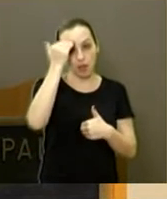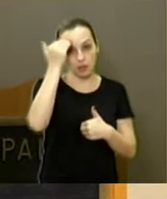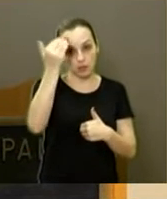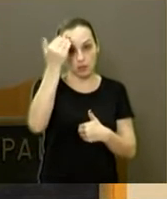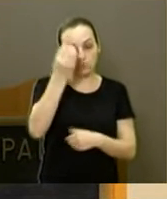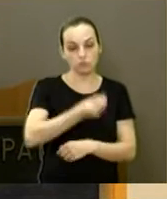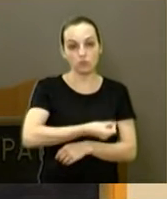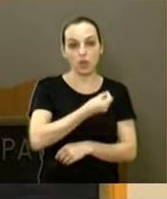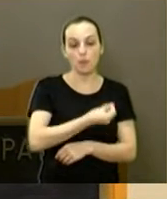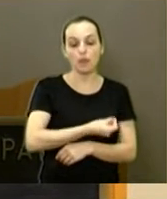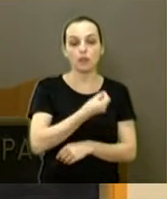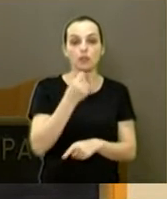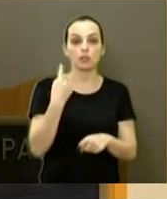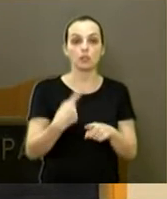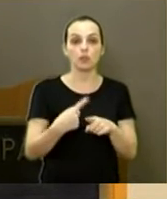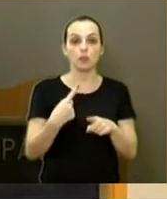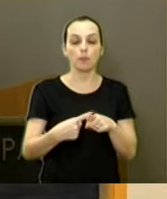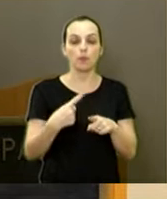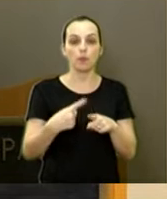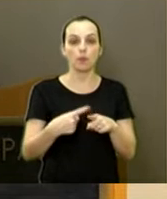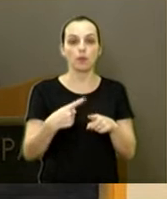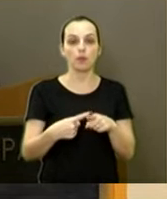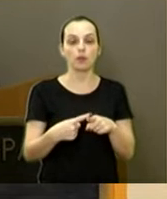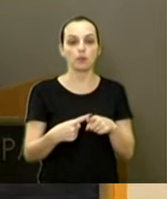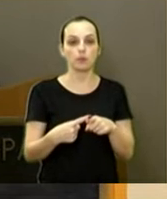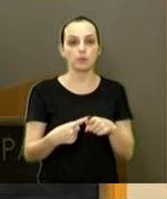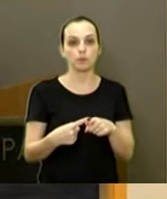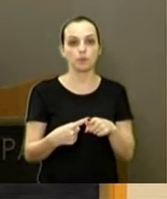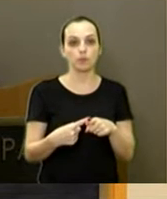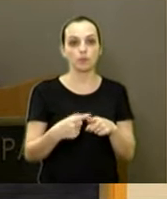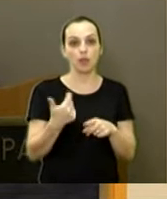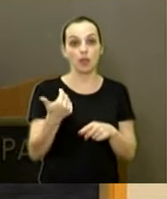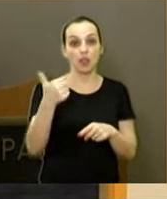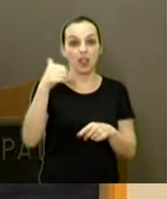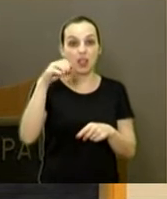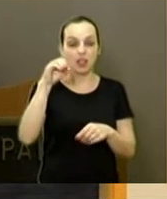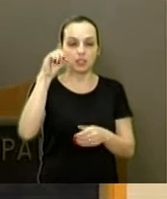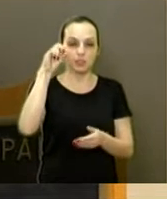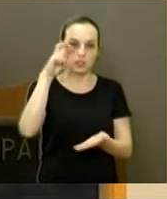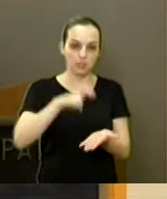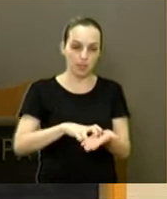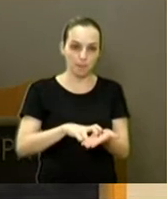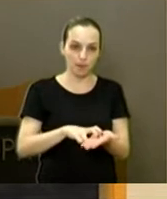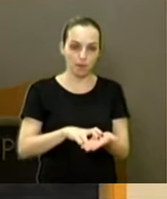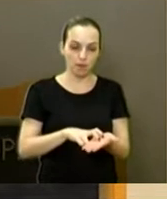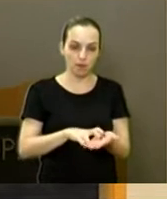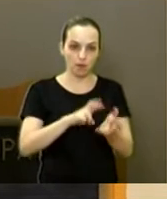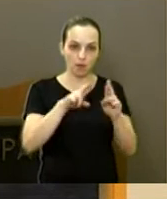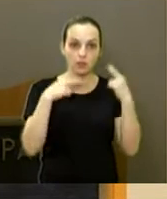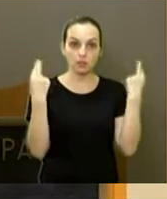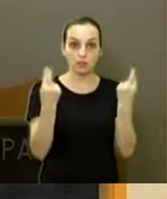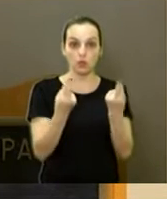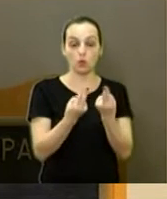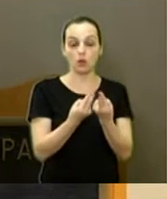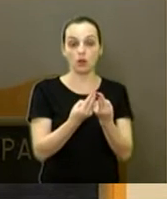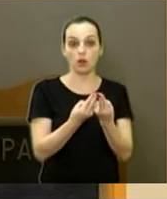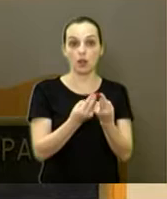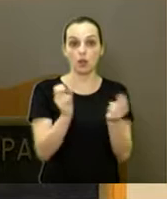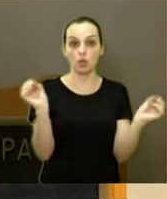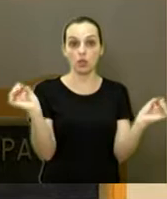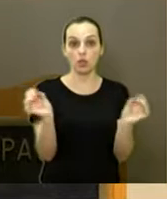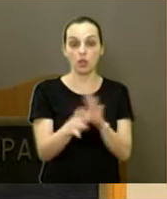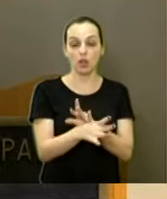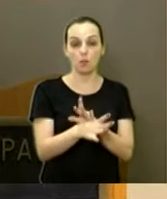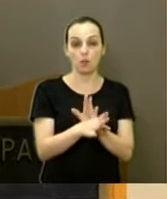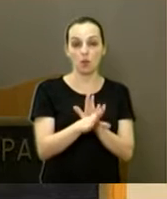a presença do senhor vereador, porque foi às 10 horas da manhã, essa reunião, e terminou,